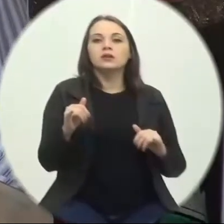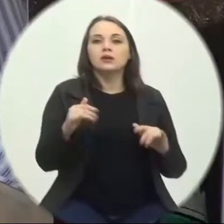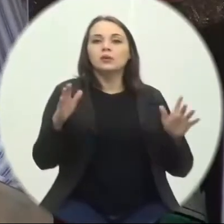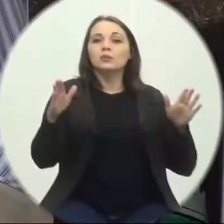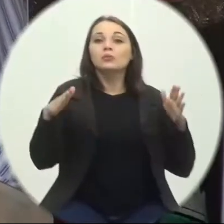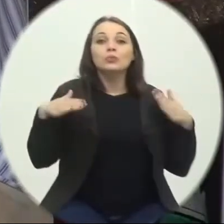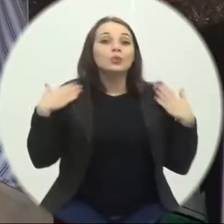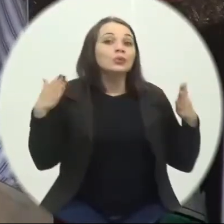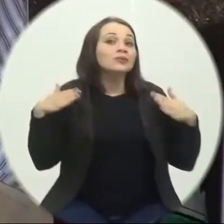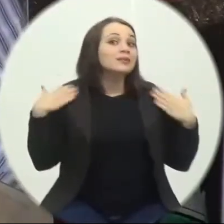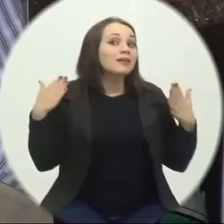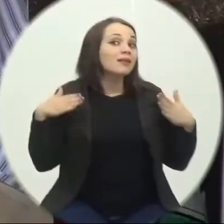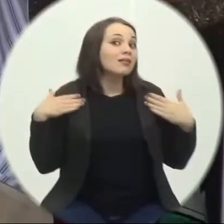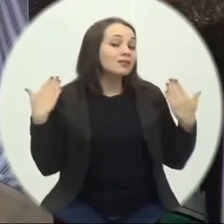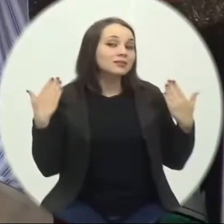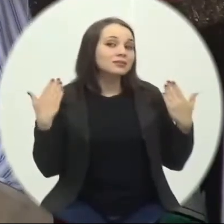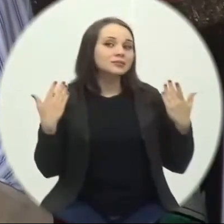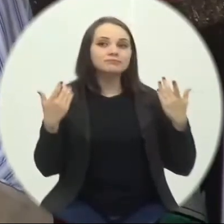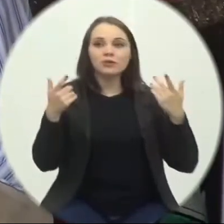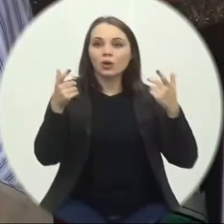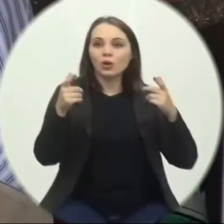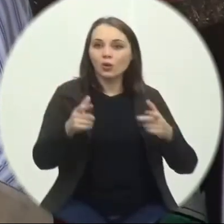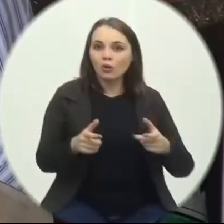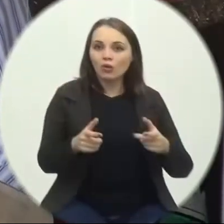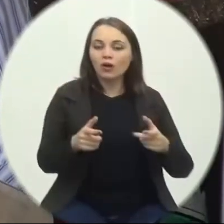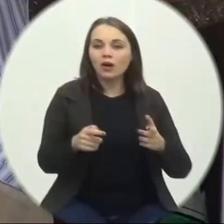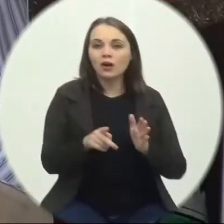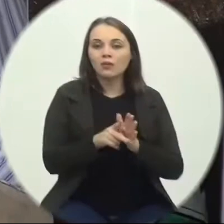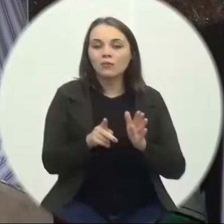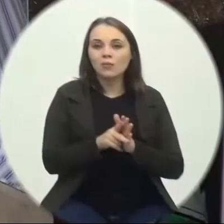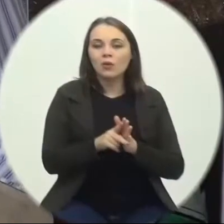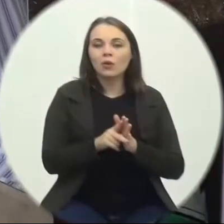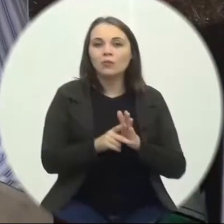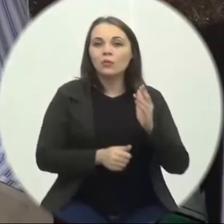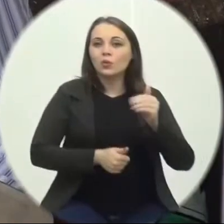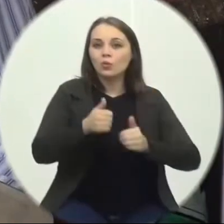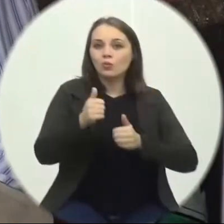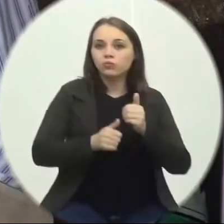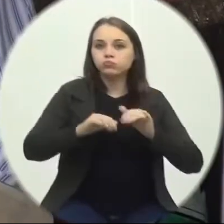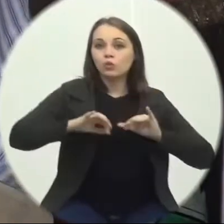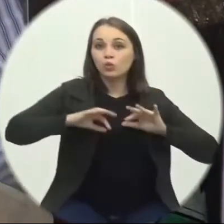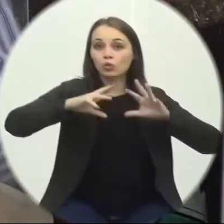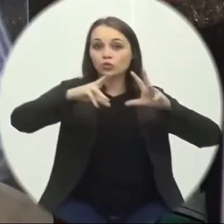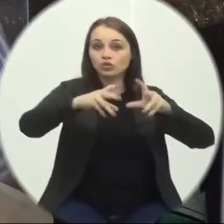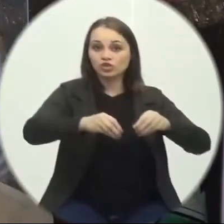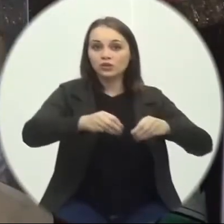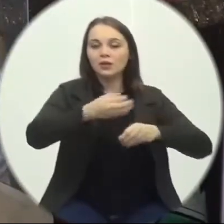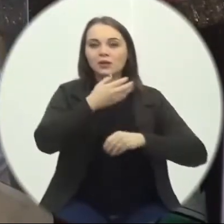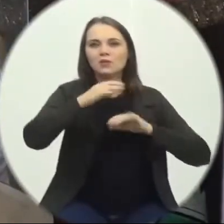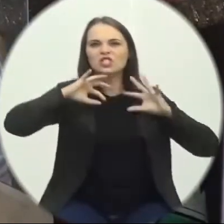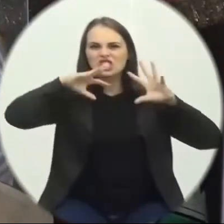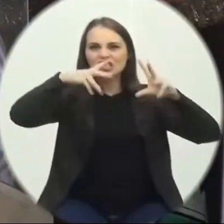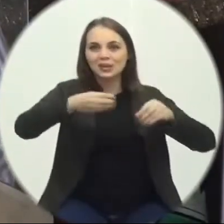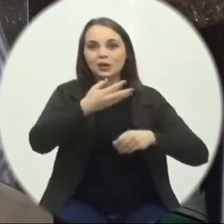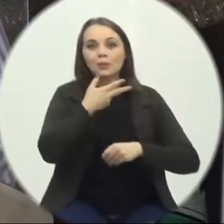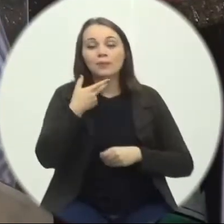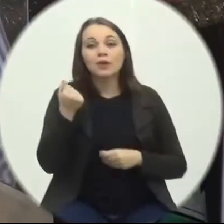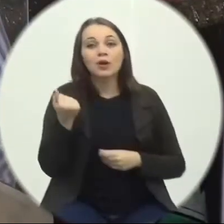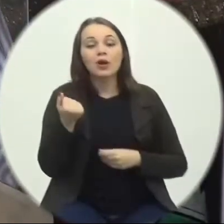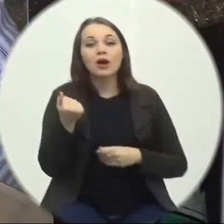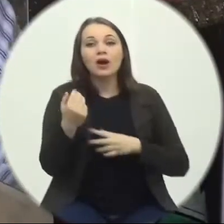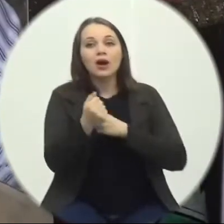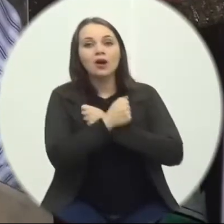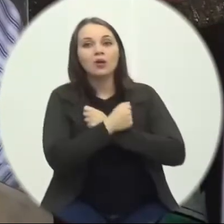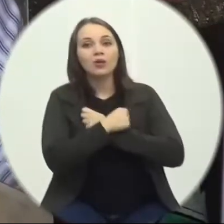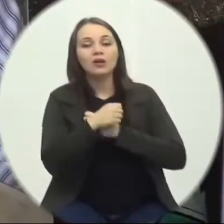alegria O espaço Do campo Do Cristiúma Esporte Clube Para melhor Acolher os nossos Idosos